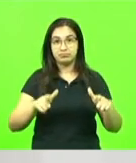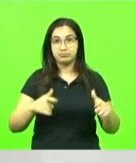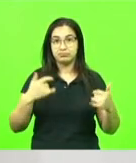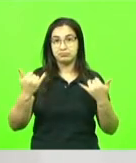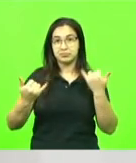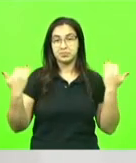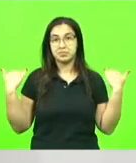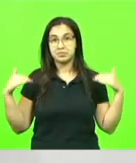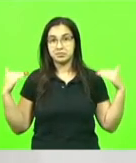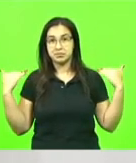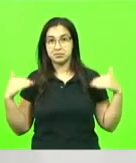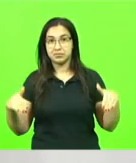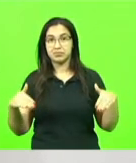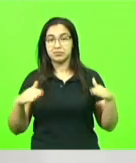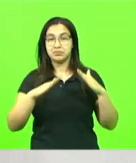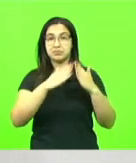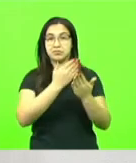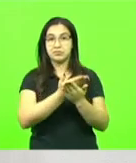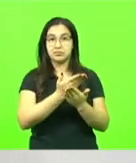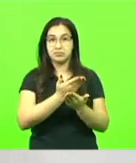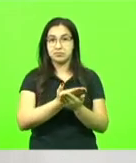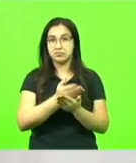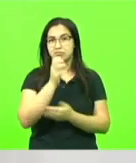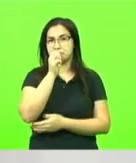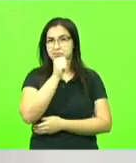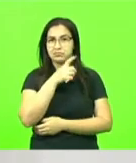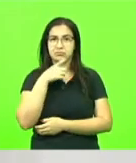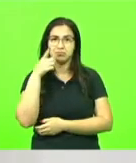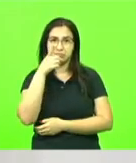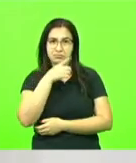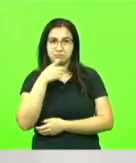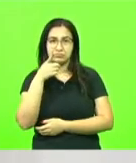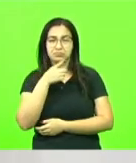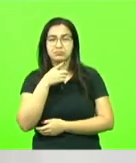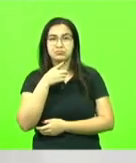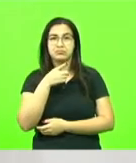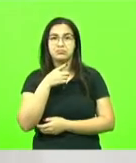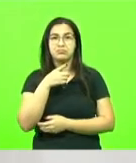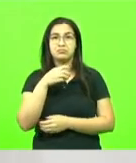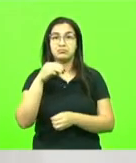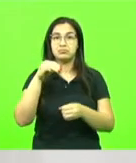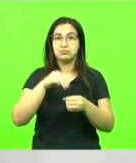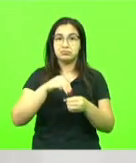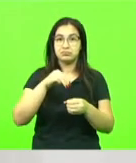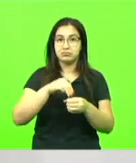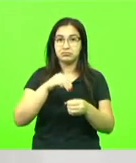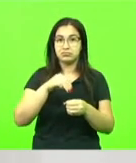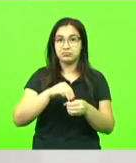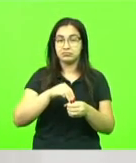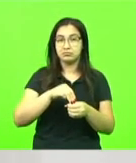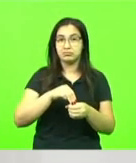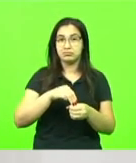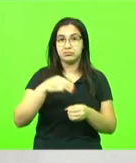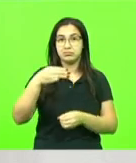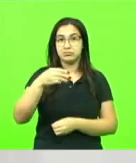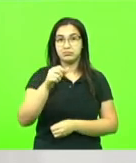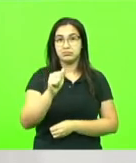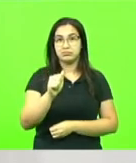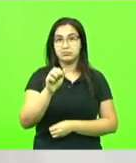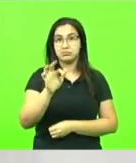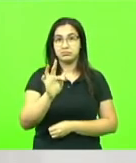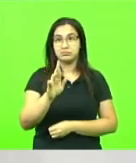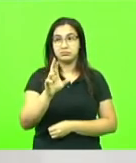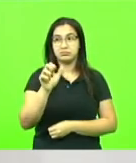contraturno escolar ou nos finais de semana nas instalações das escolas municipais e estaduais do município de Mafra. Uma das